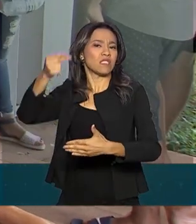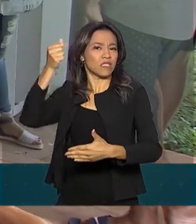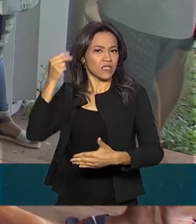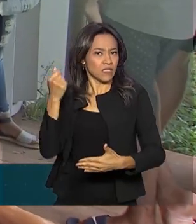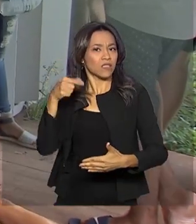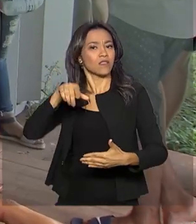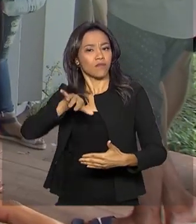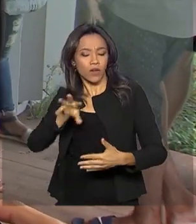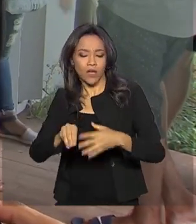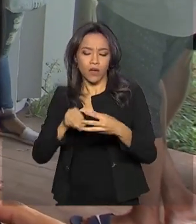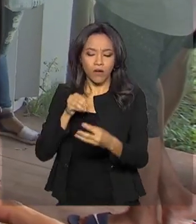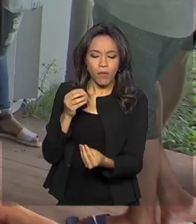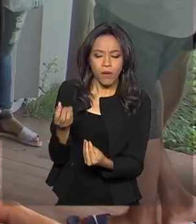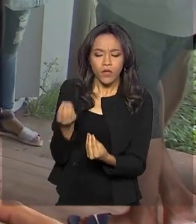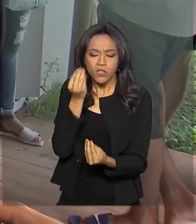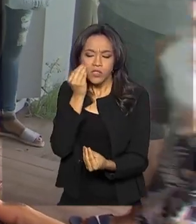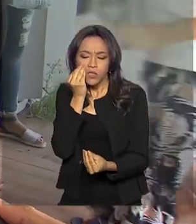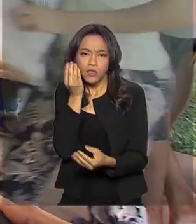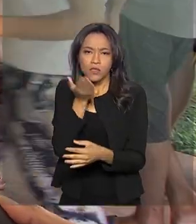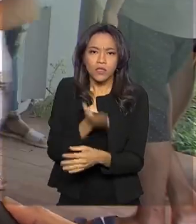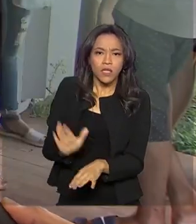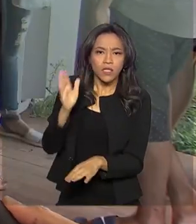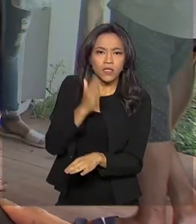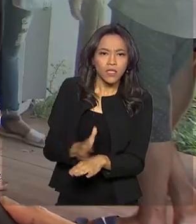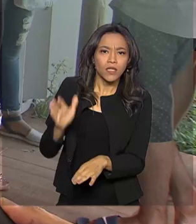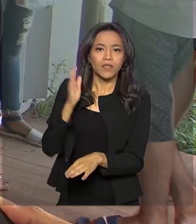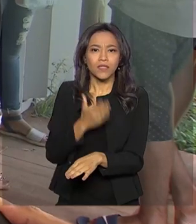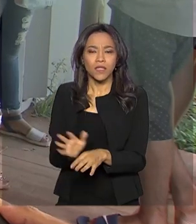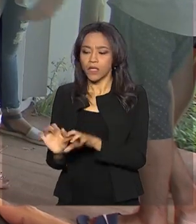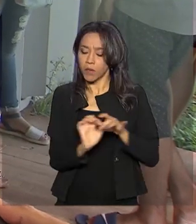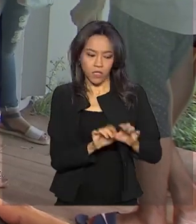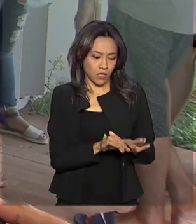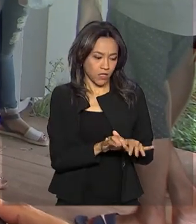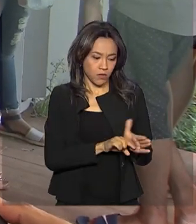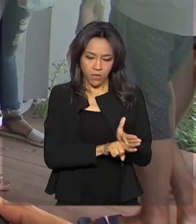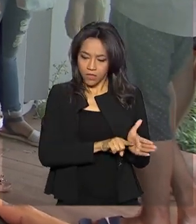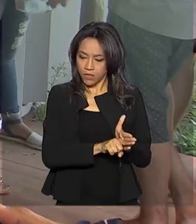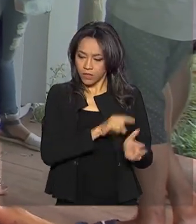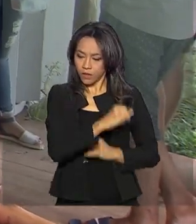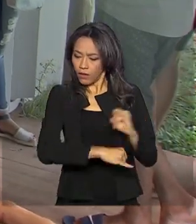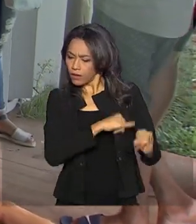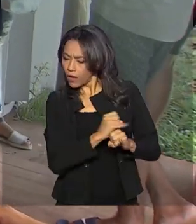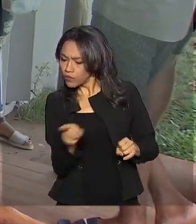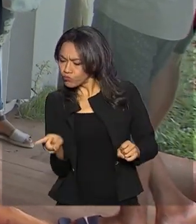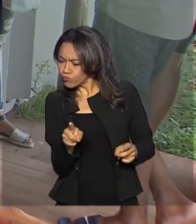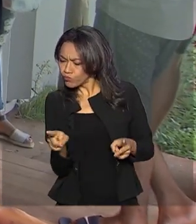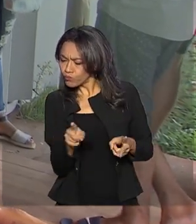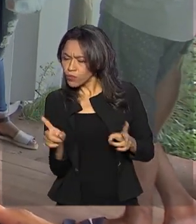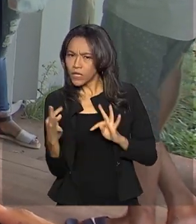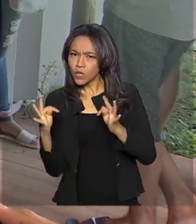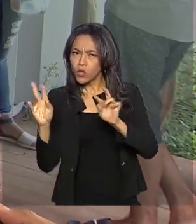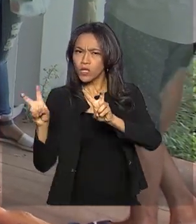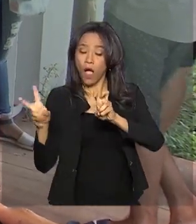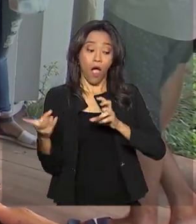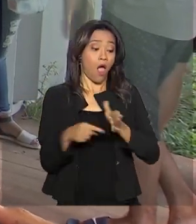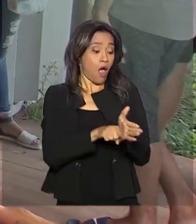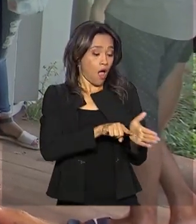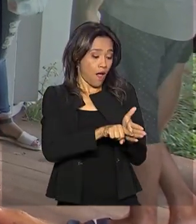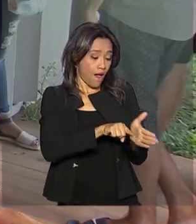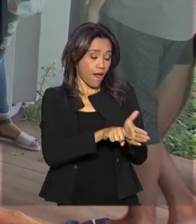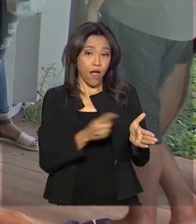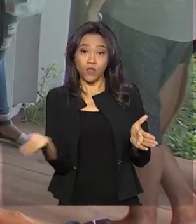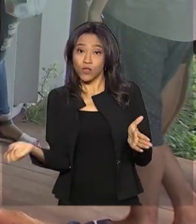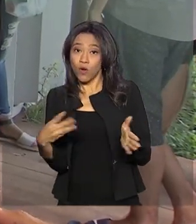a gente vai pegando, vai olhando também alguma coisa na internet, notícias sobre tecnologias, as novas